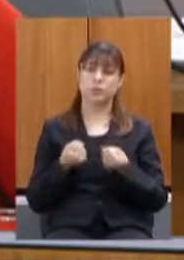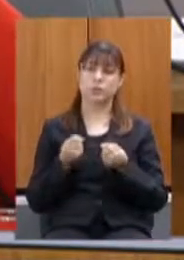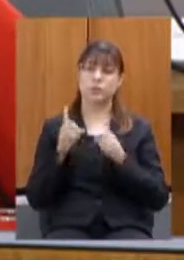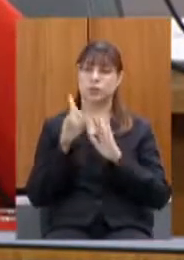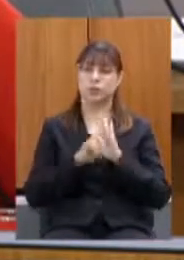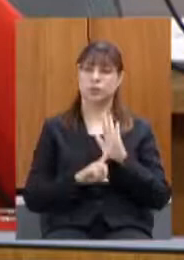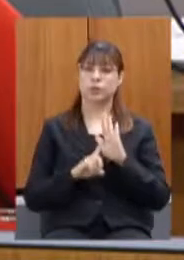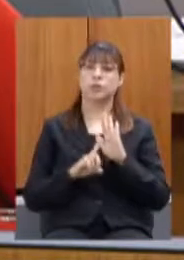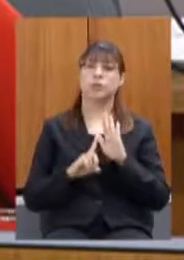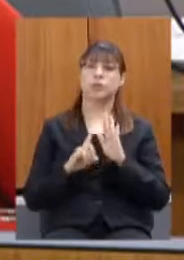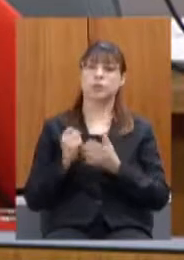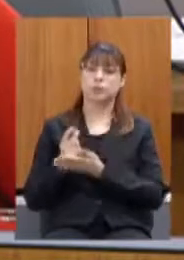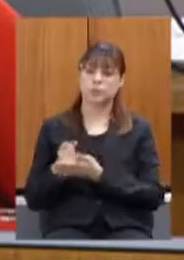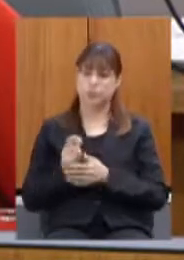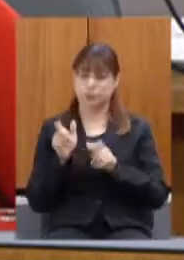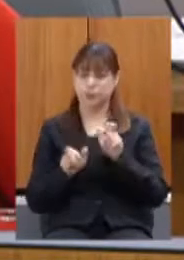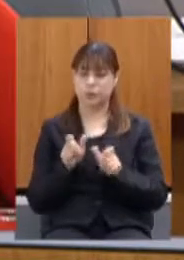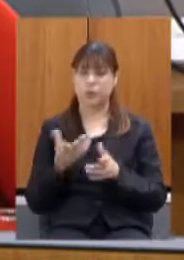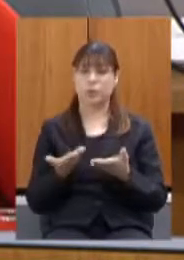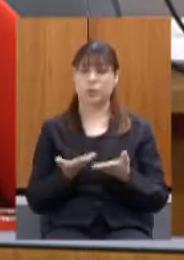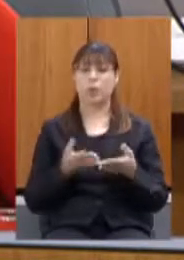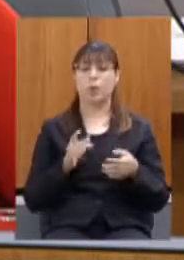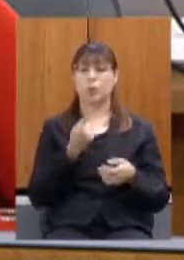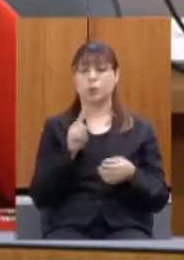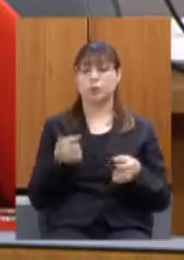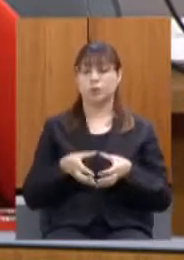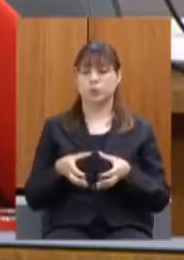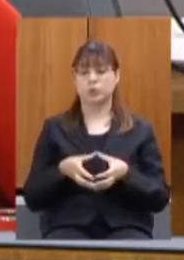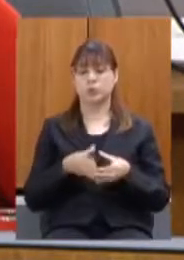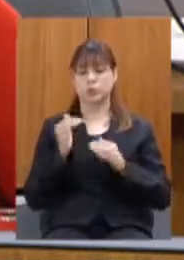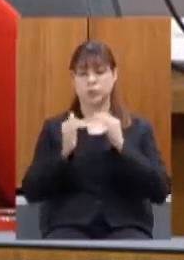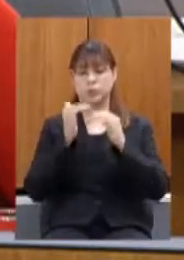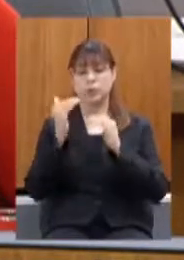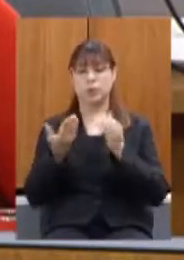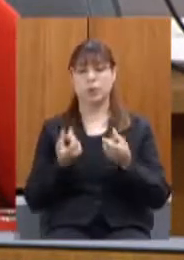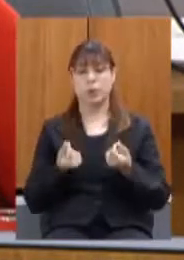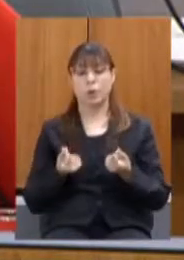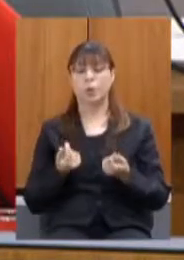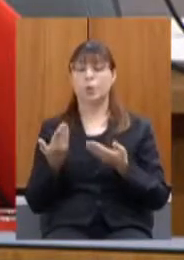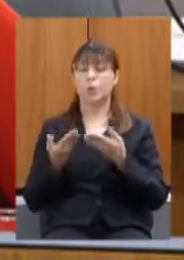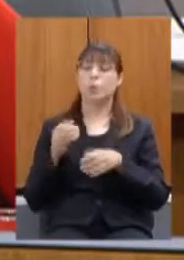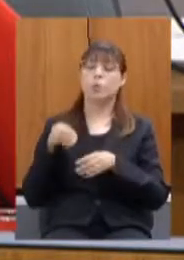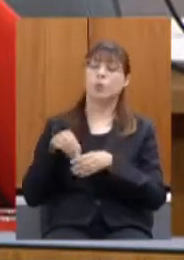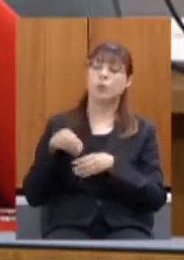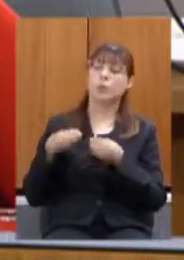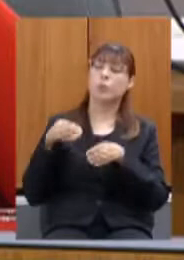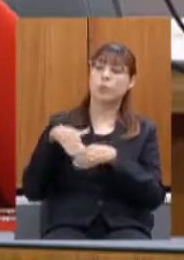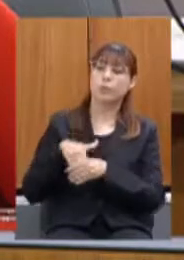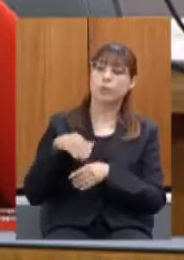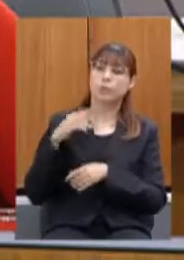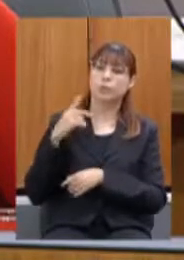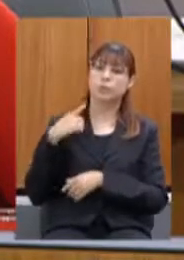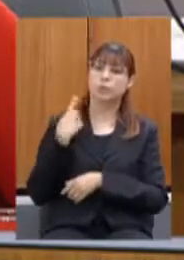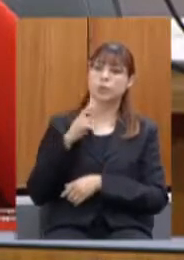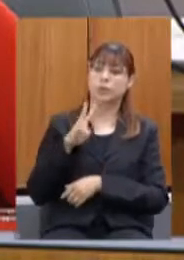vamos agora a nossa última comissão a de desenvolvimento econômico como vota o deputado Virgílio Guimarães